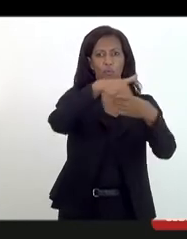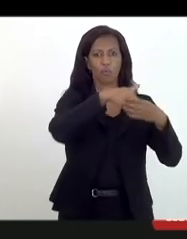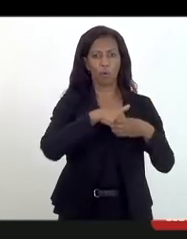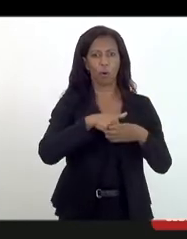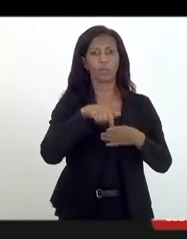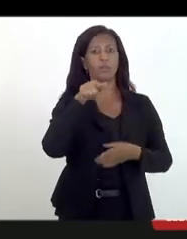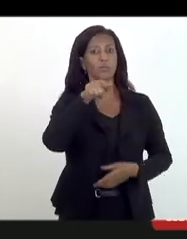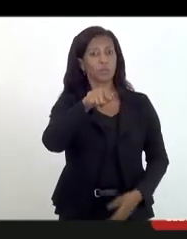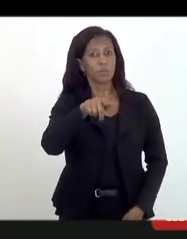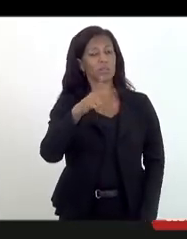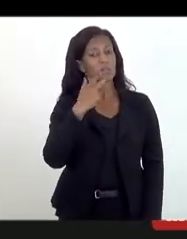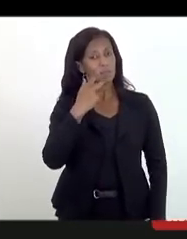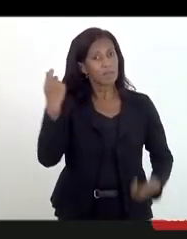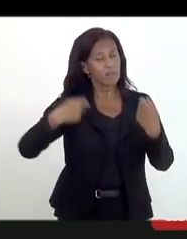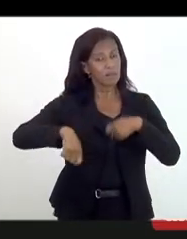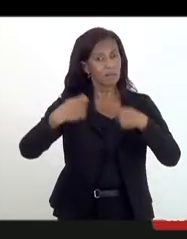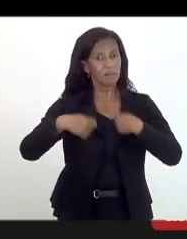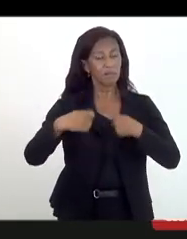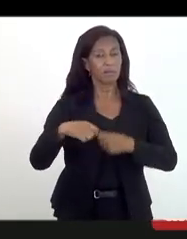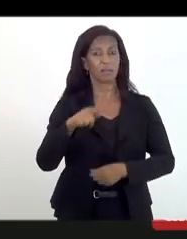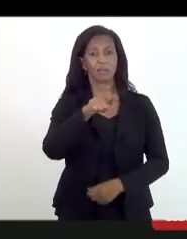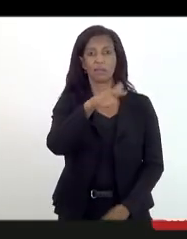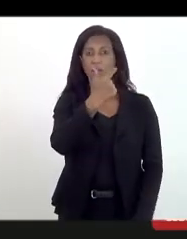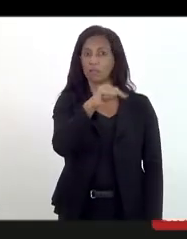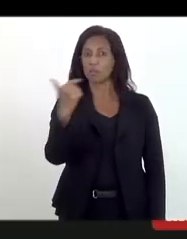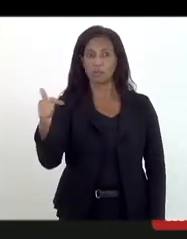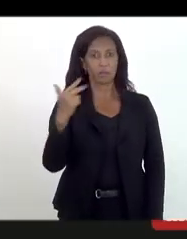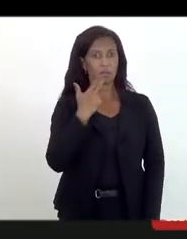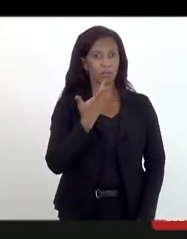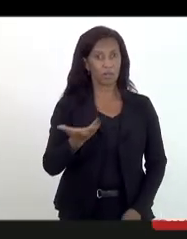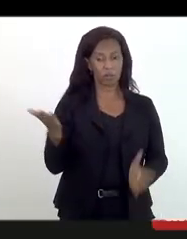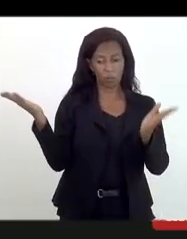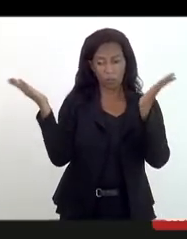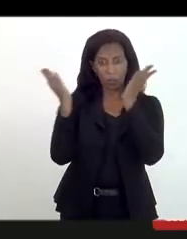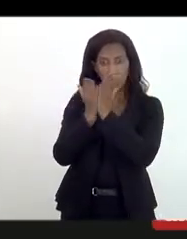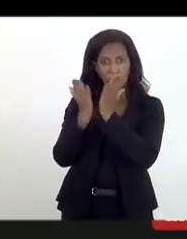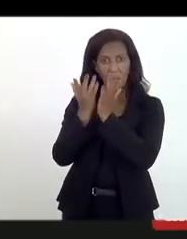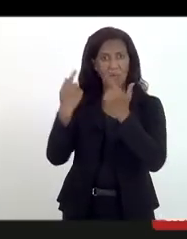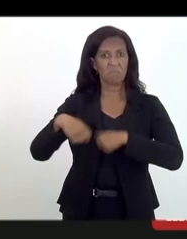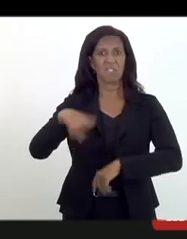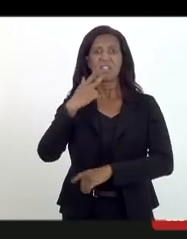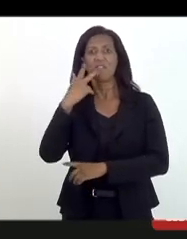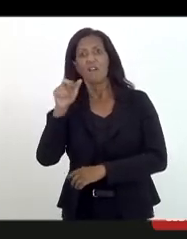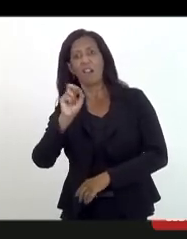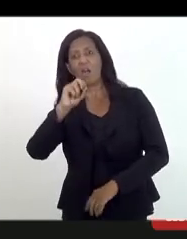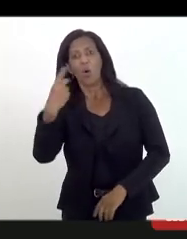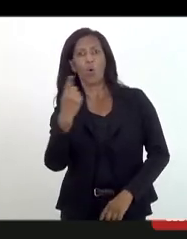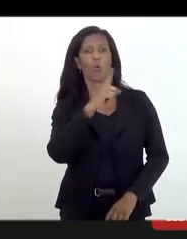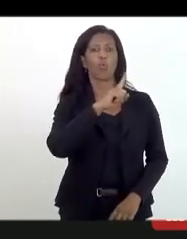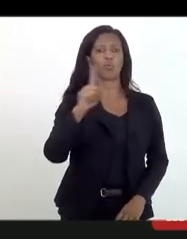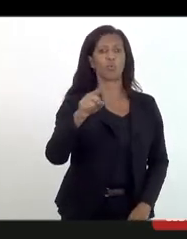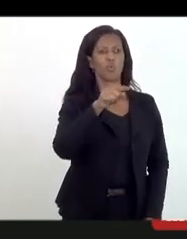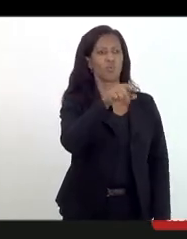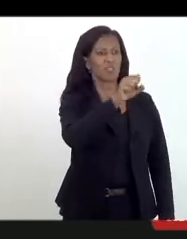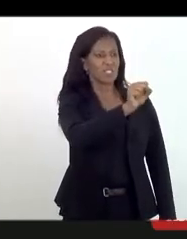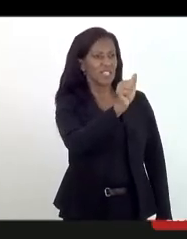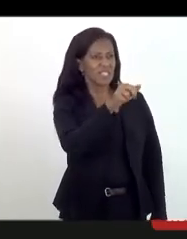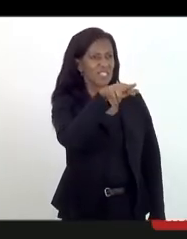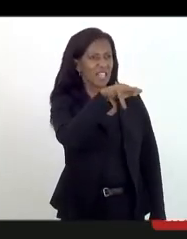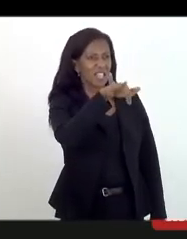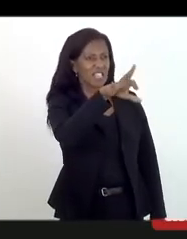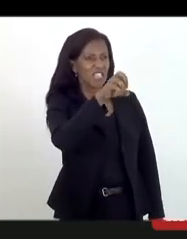sobre isso que tu tem que falar. Tu não tem que falar sobre o que um cristão deve falar ou não, seu f***. Seu satanista, seu